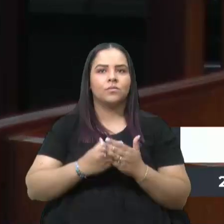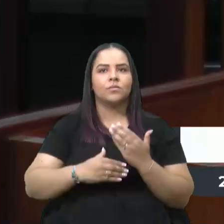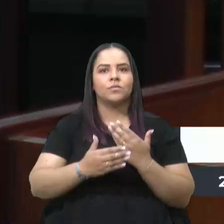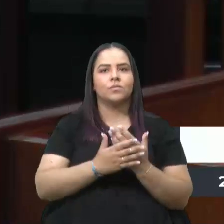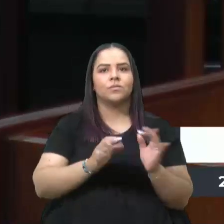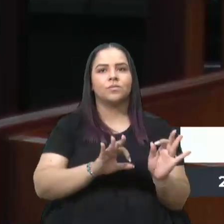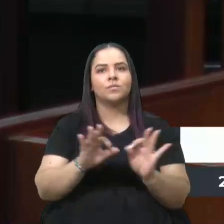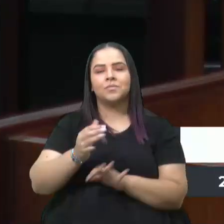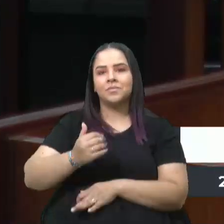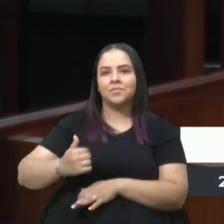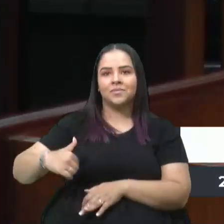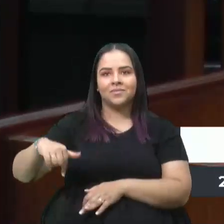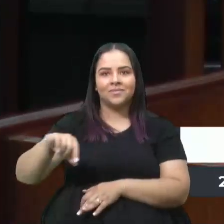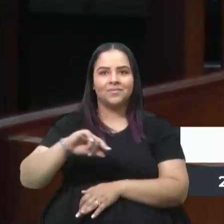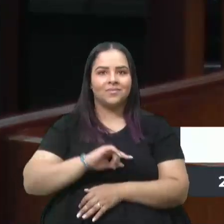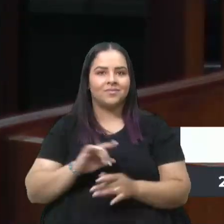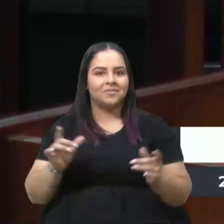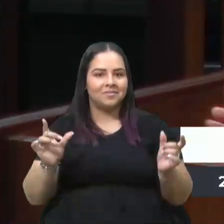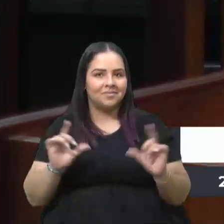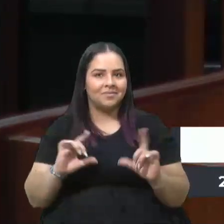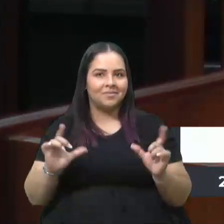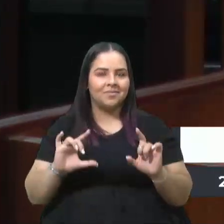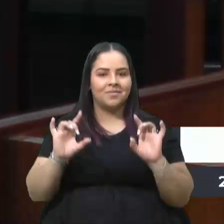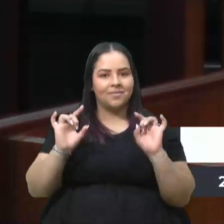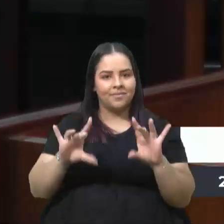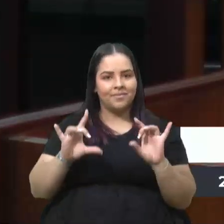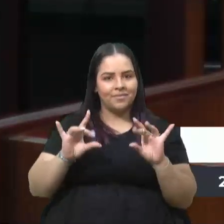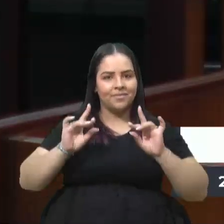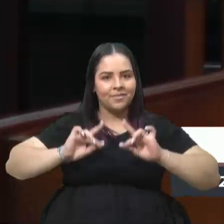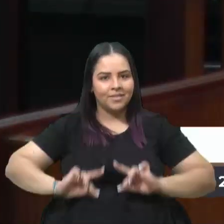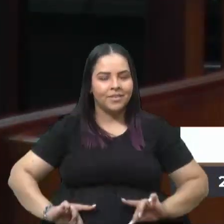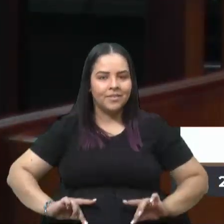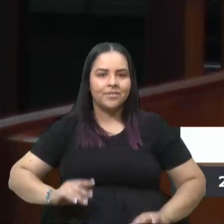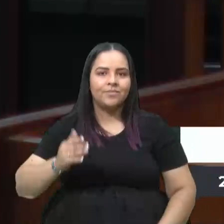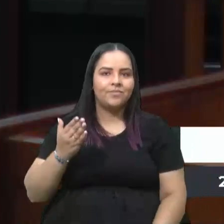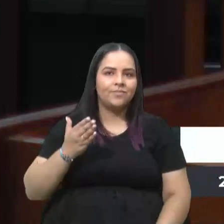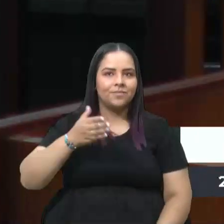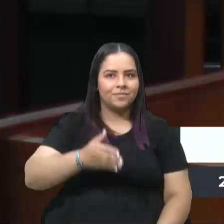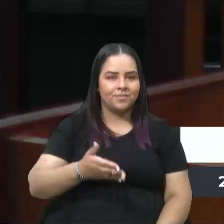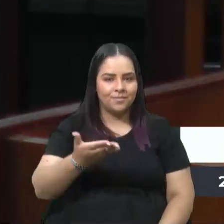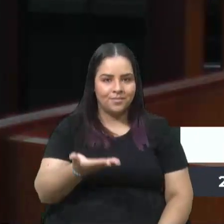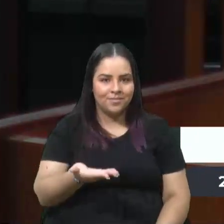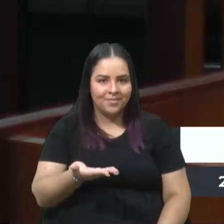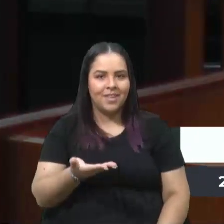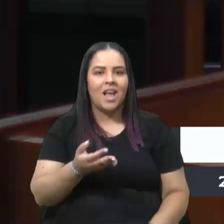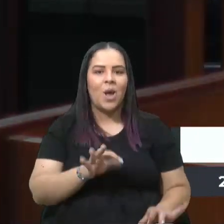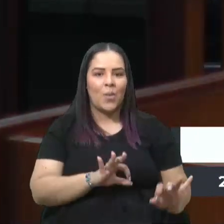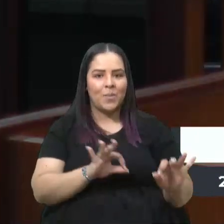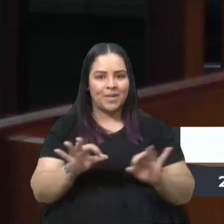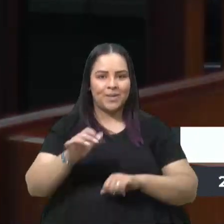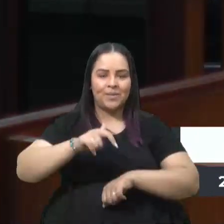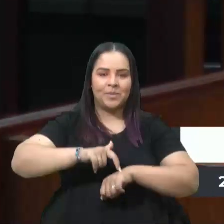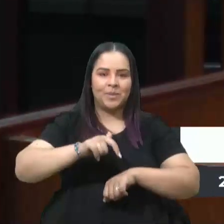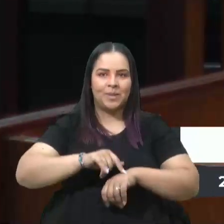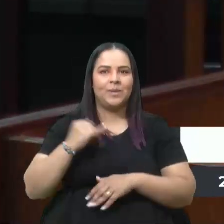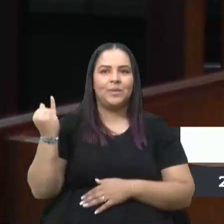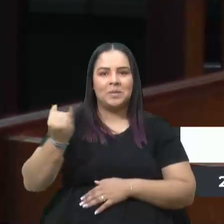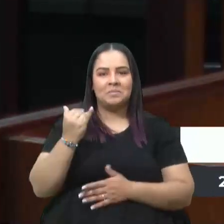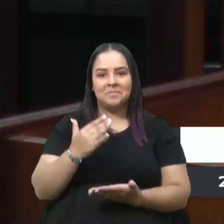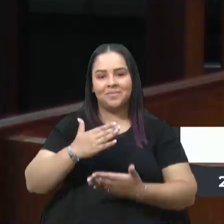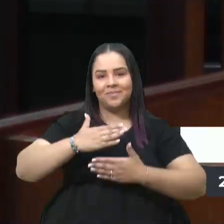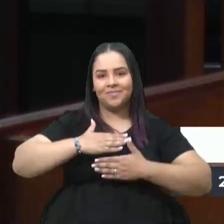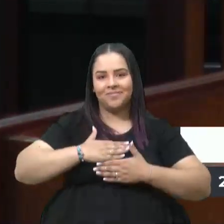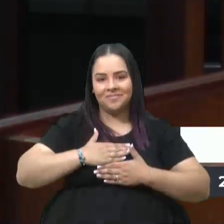nos assistindo, especial as pessoas que vieram aqui prestigiar esse momento importante para mim.